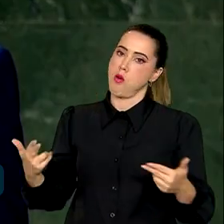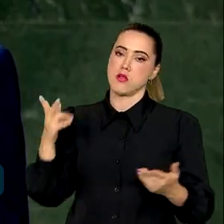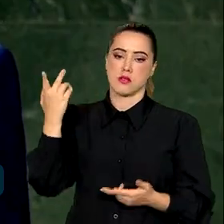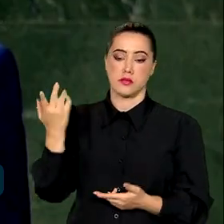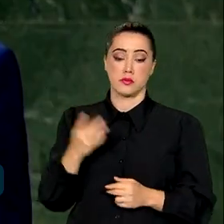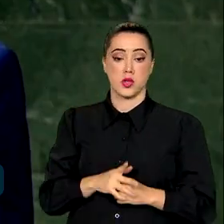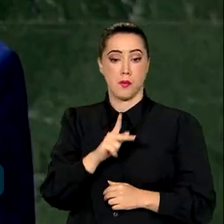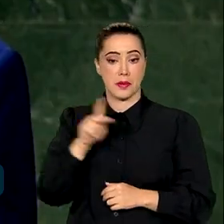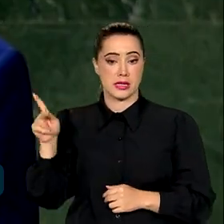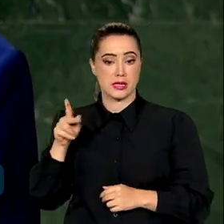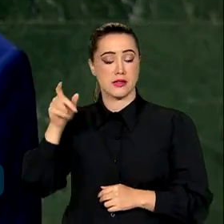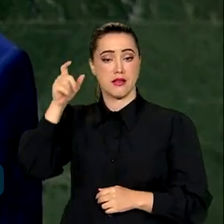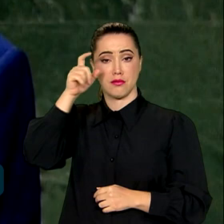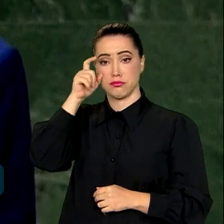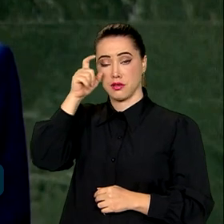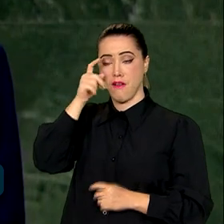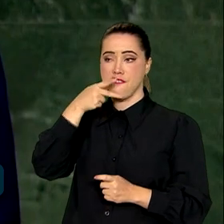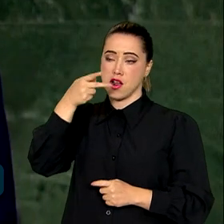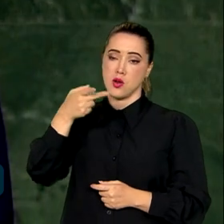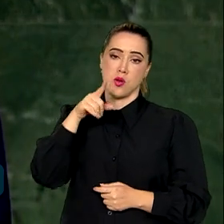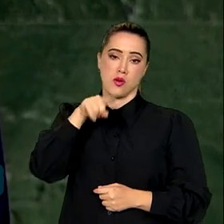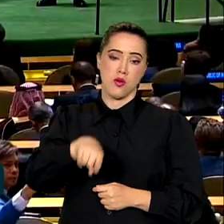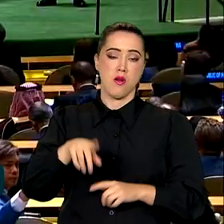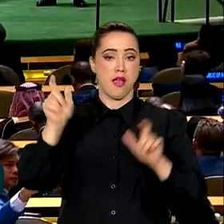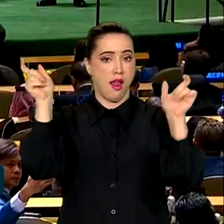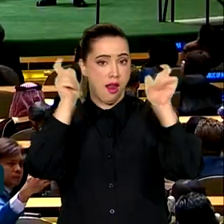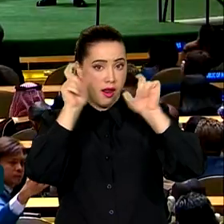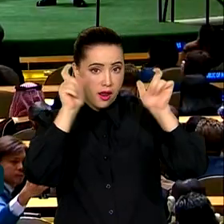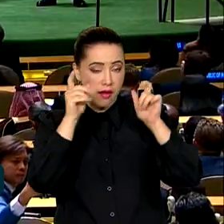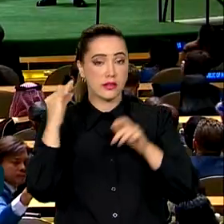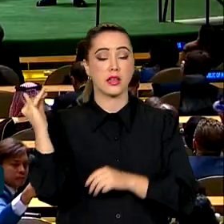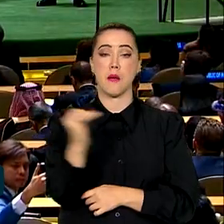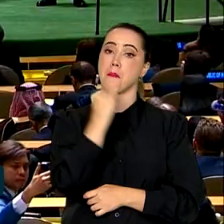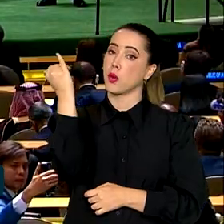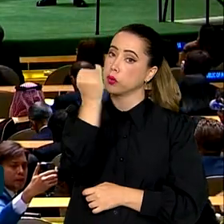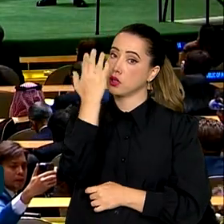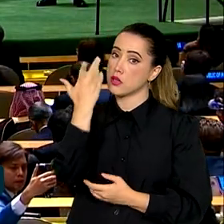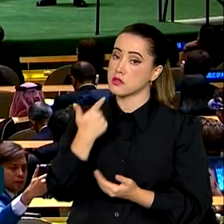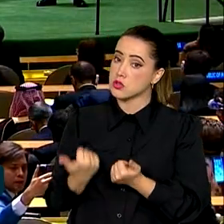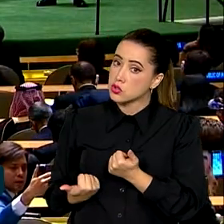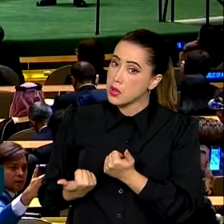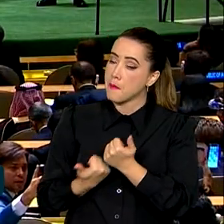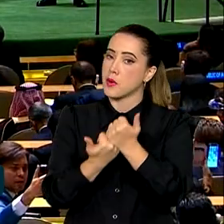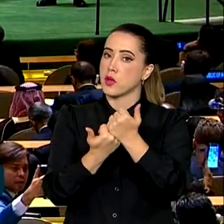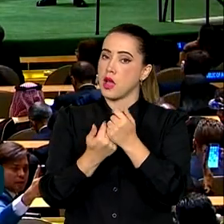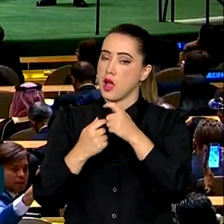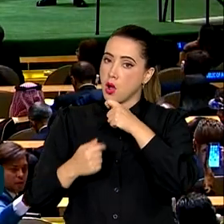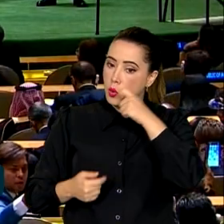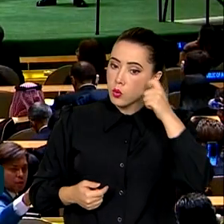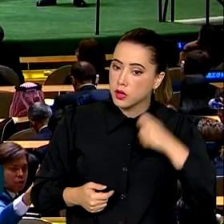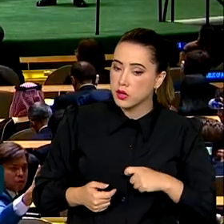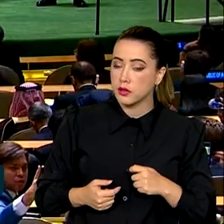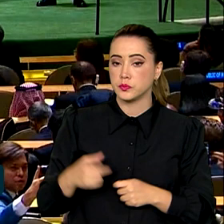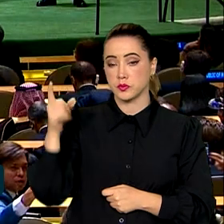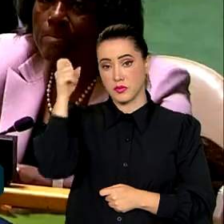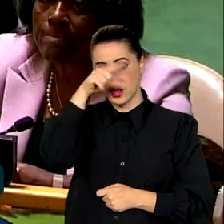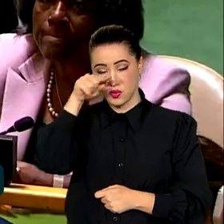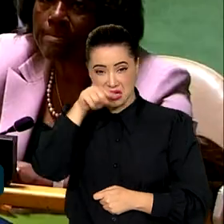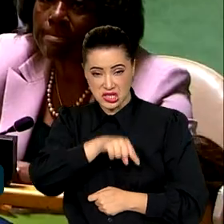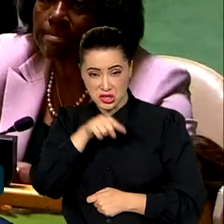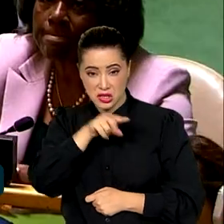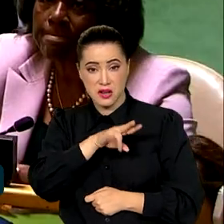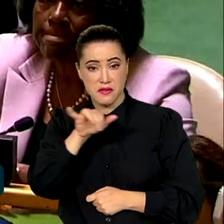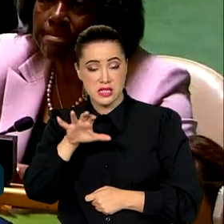presidente americano Joe Biden usou seu discurso para alertar para a importância de se apoiar à Ucrânia. A dificuldade maior dele